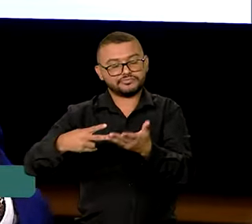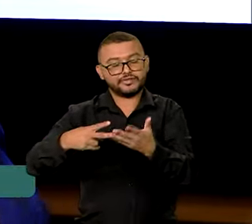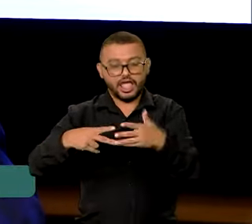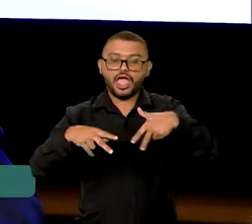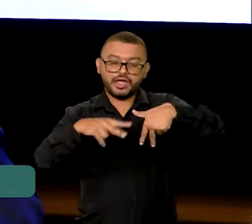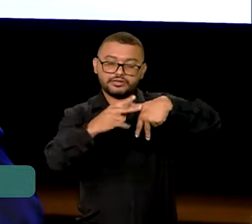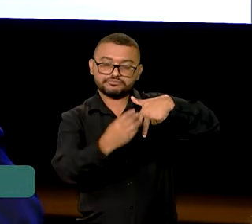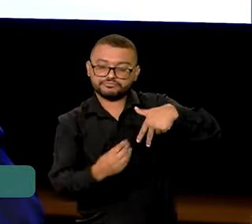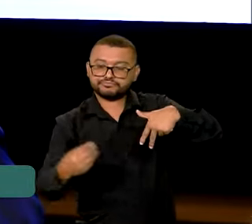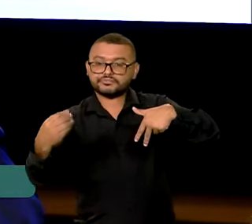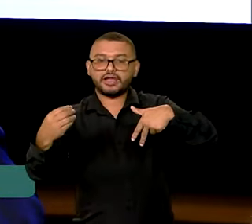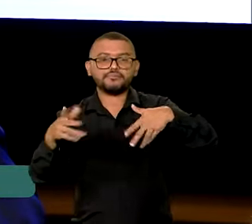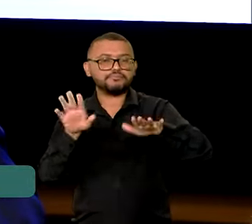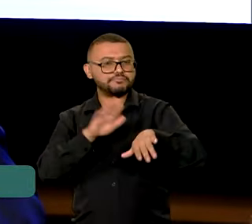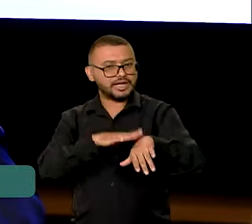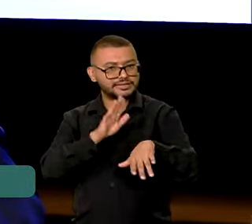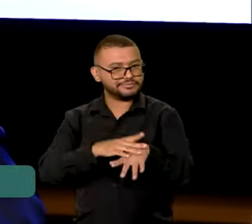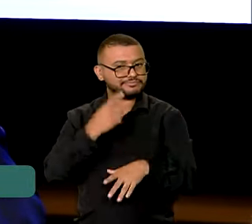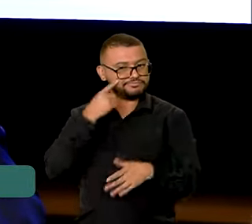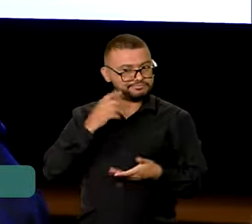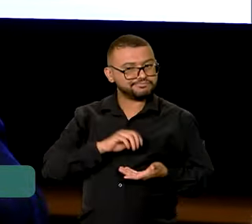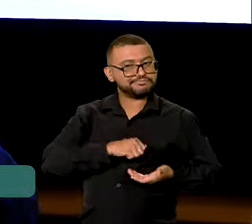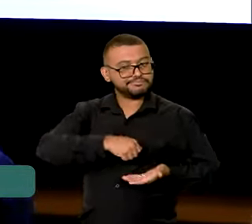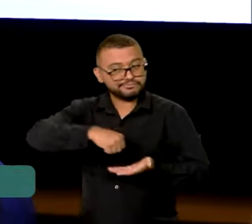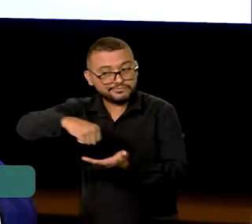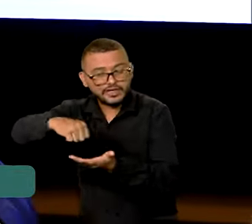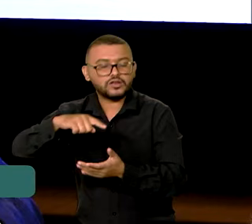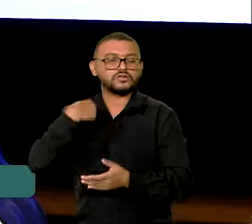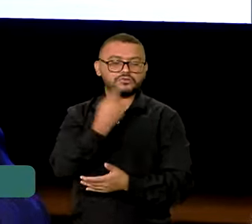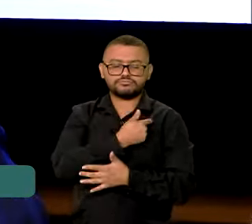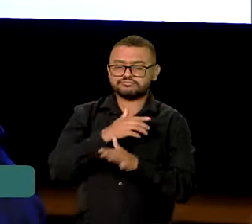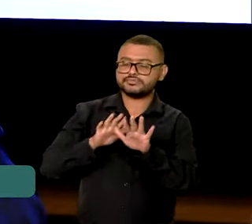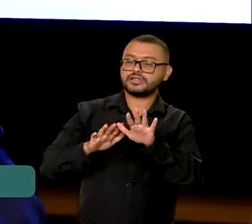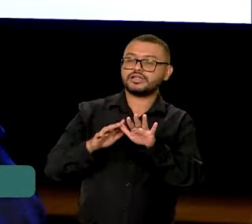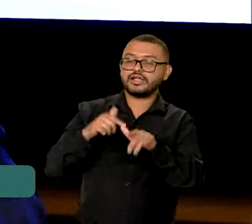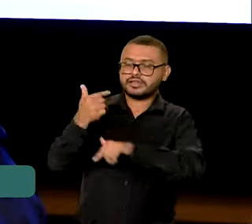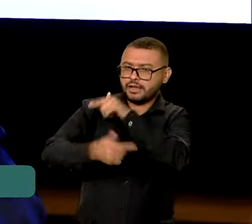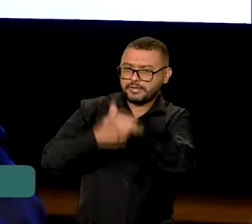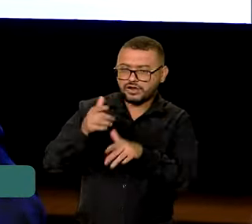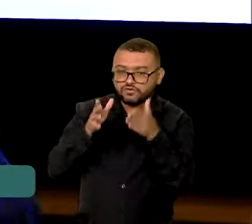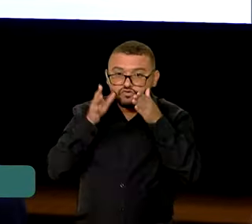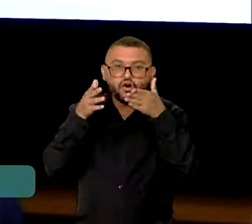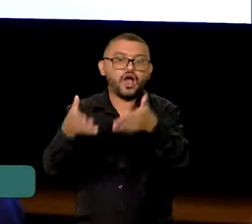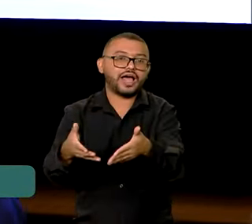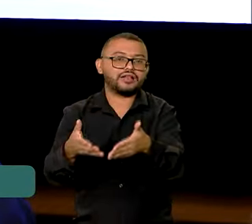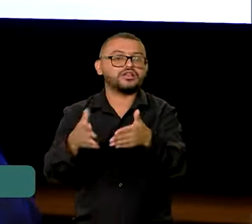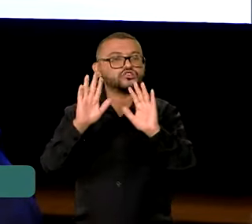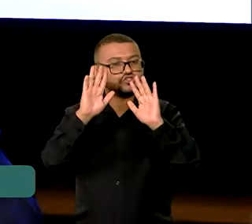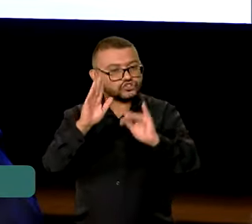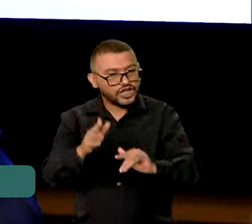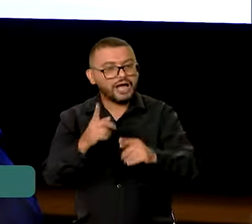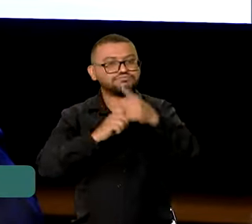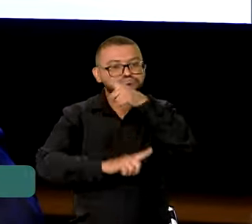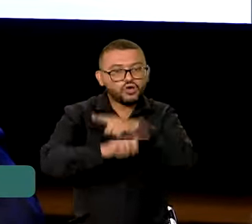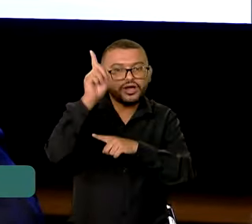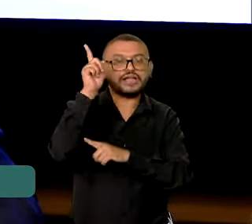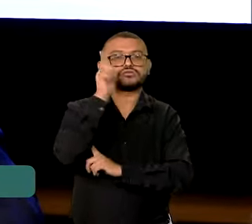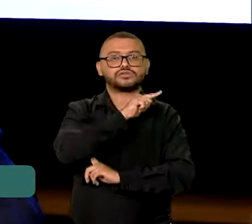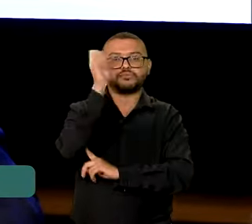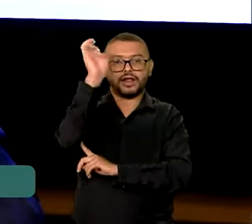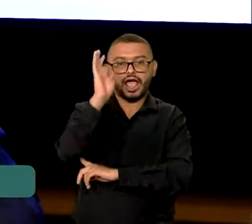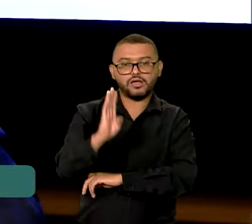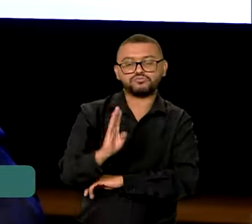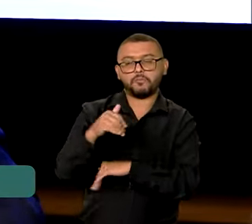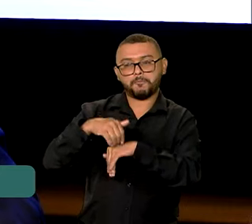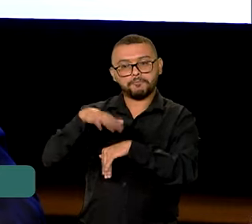órgãos transportados. Então, a gente está trabalhando nessa direção. Foi um avanço importante para o Brasil. E